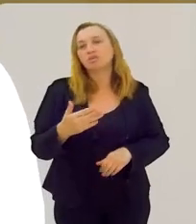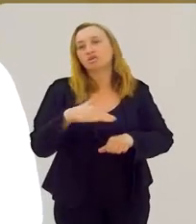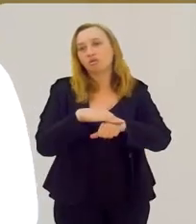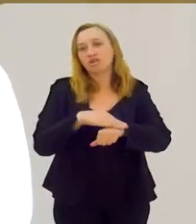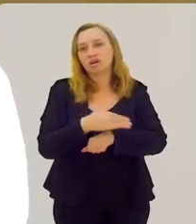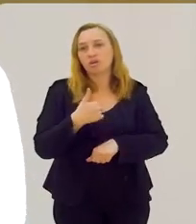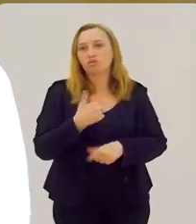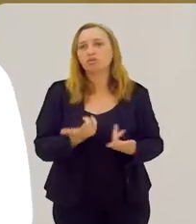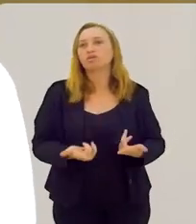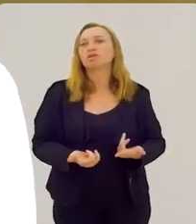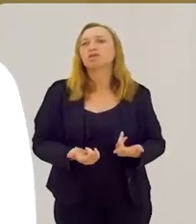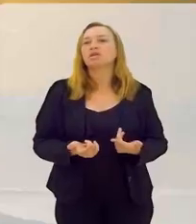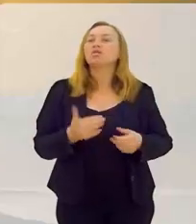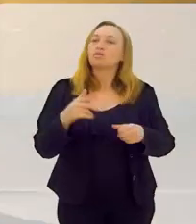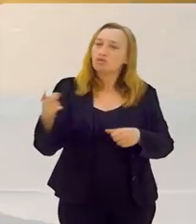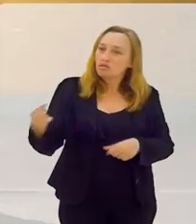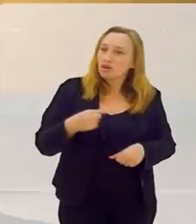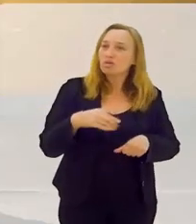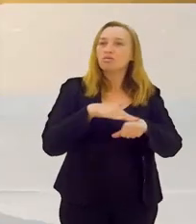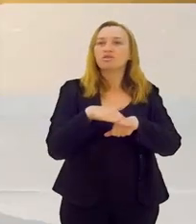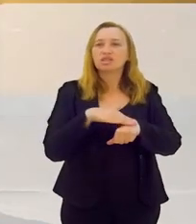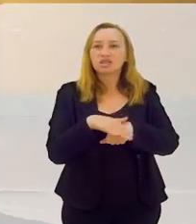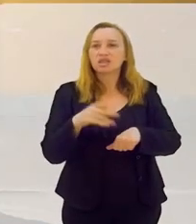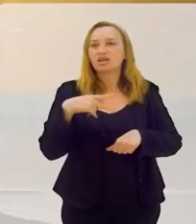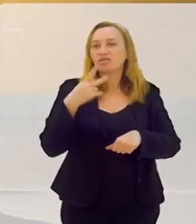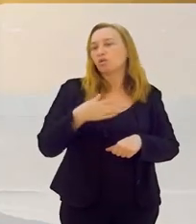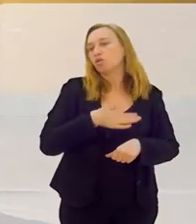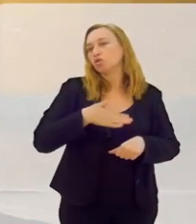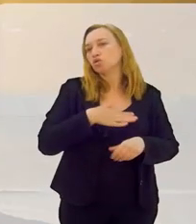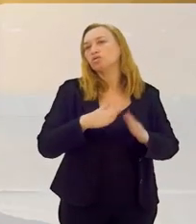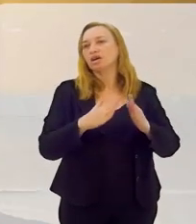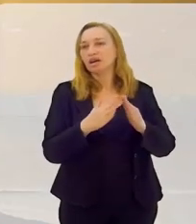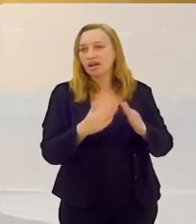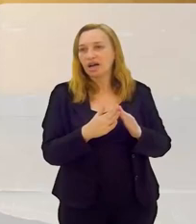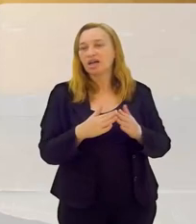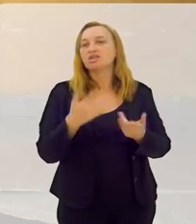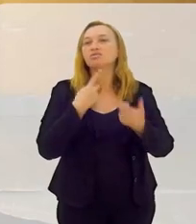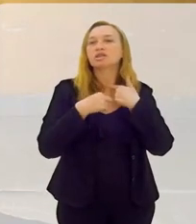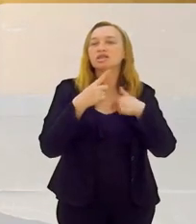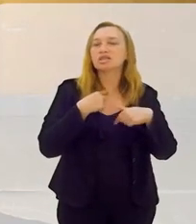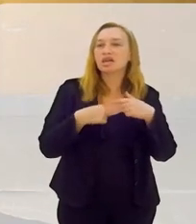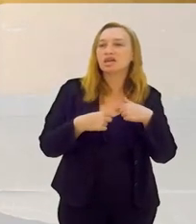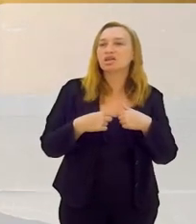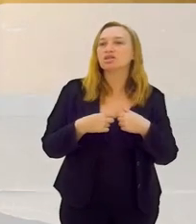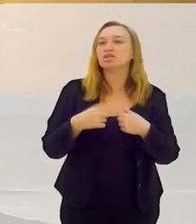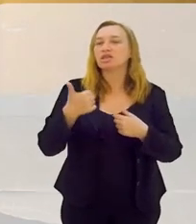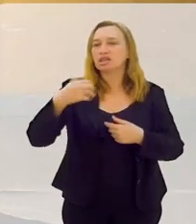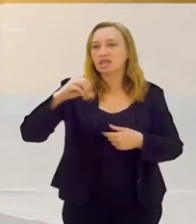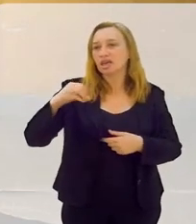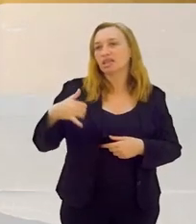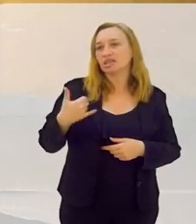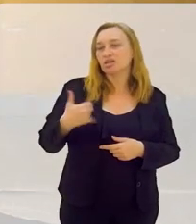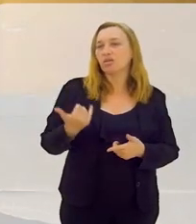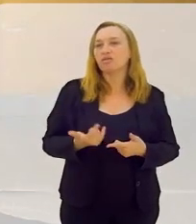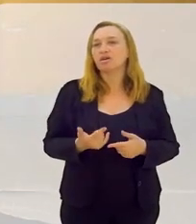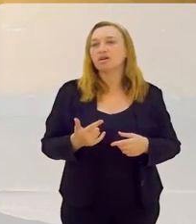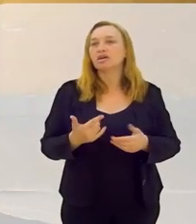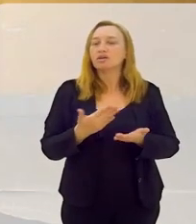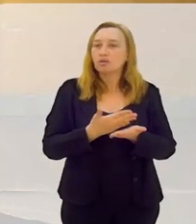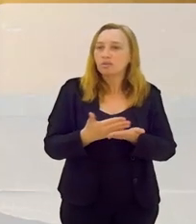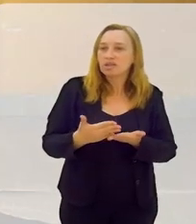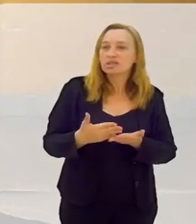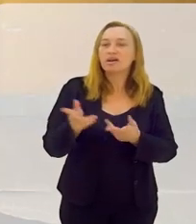pediu se ela podia vir conversar comigo. Veio, conversamos, ela falou que gosta muito da casa, que tinha uma vontade muito grande de vir, ela tem 19 anos,